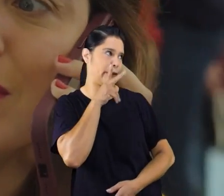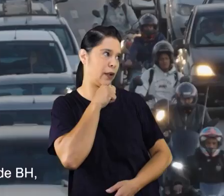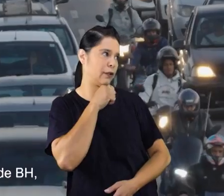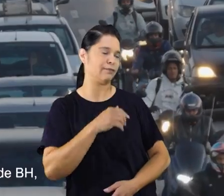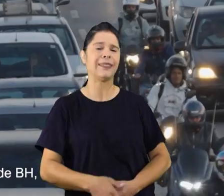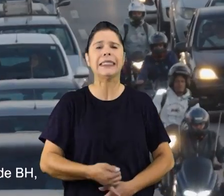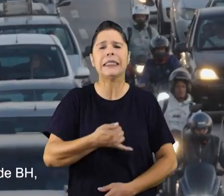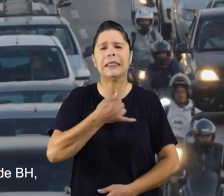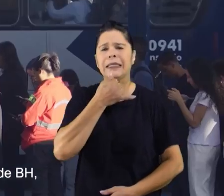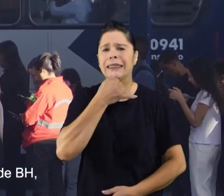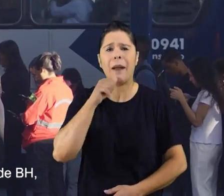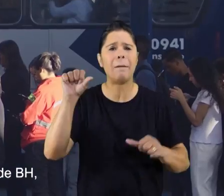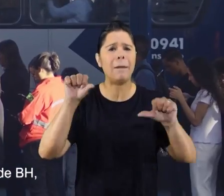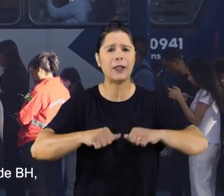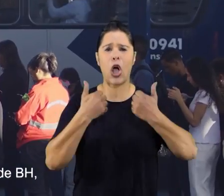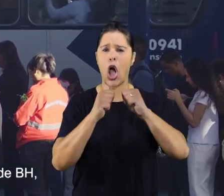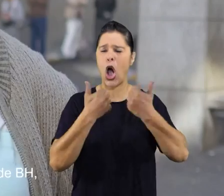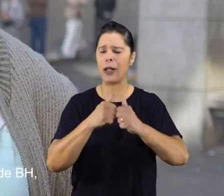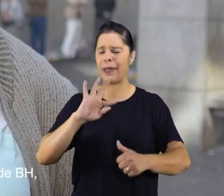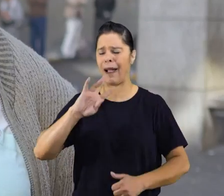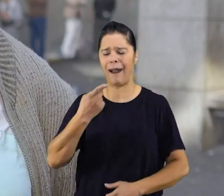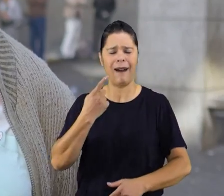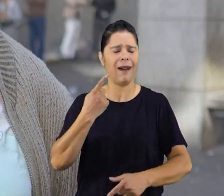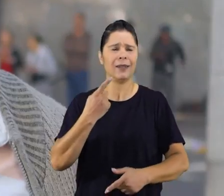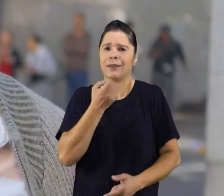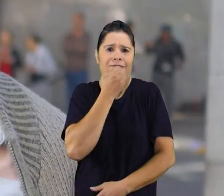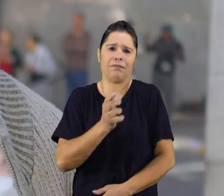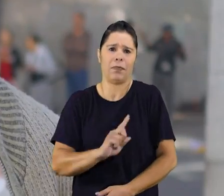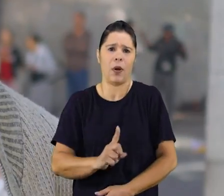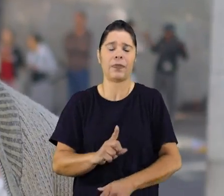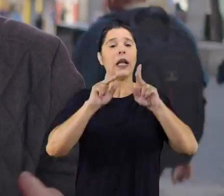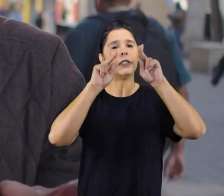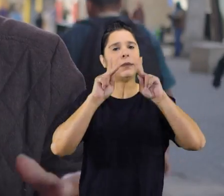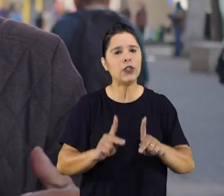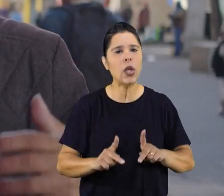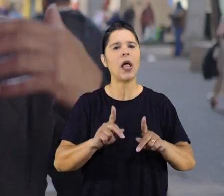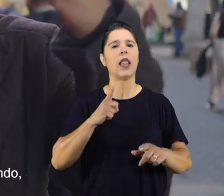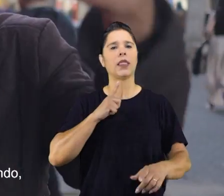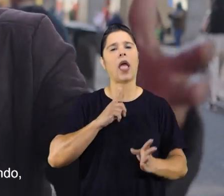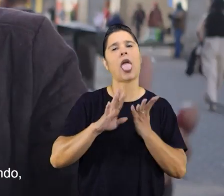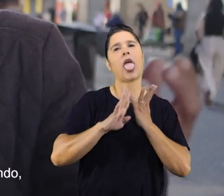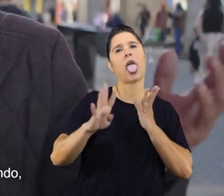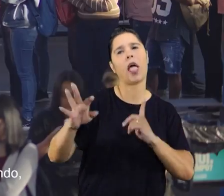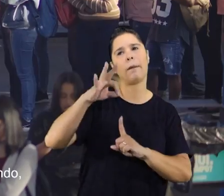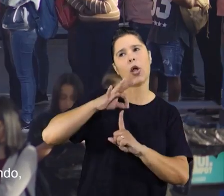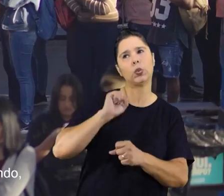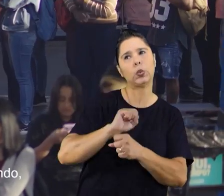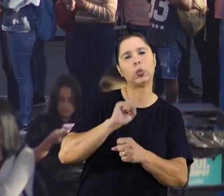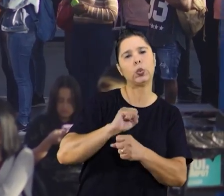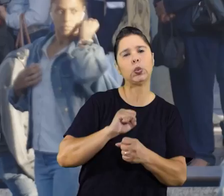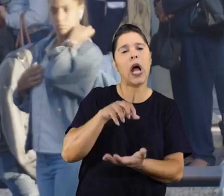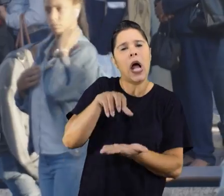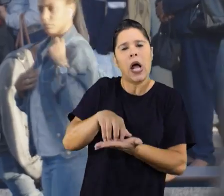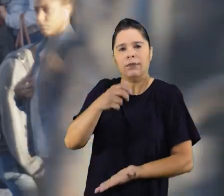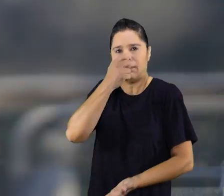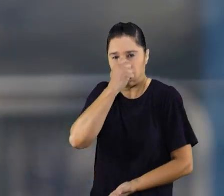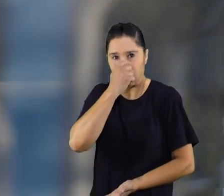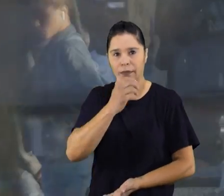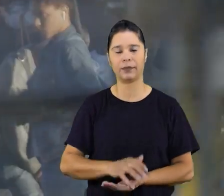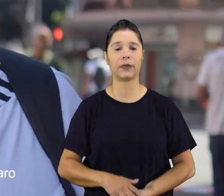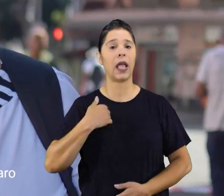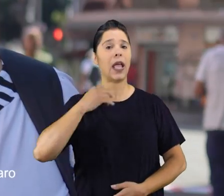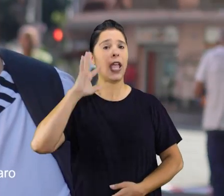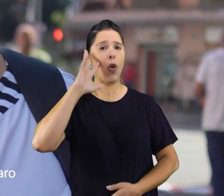demorar, viu? É lamentável esse transporte coletivo de BH porque não presta. Então as pessoas ficam no ponto muito tempo esperando, as estações super